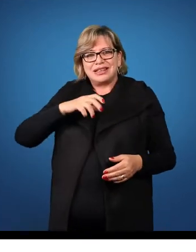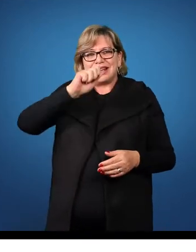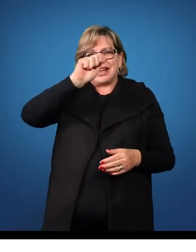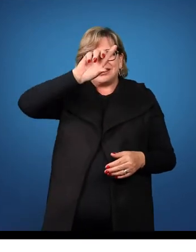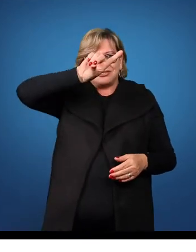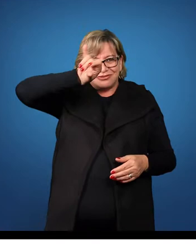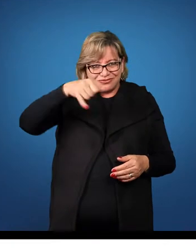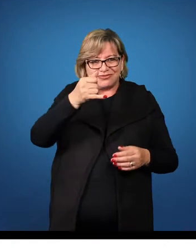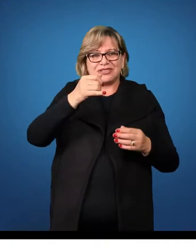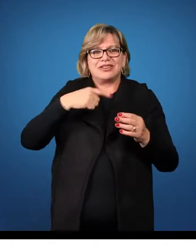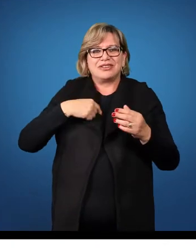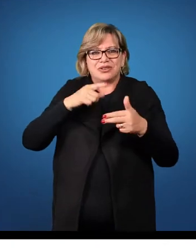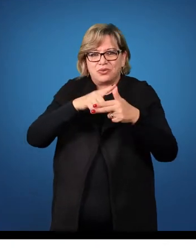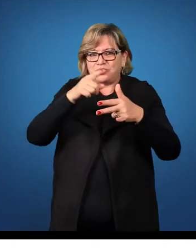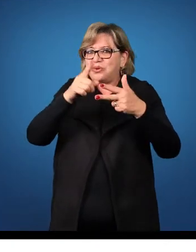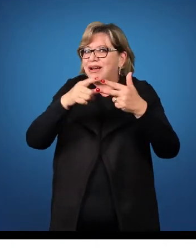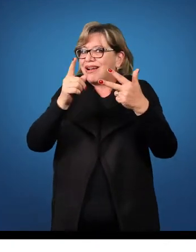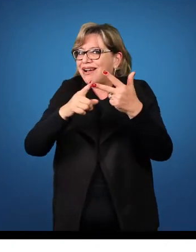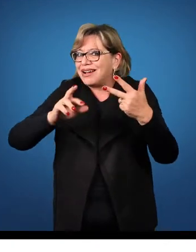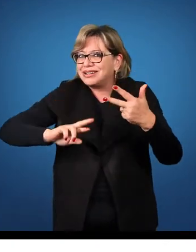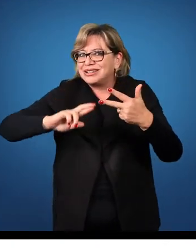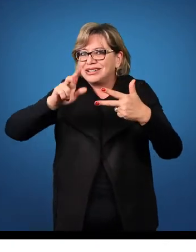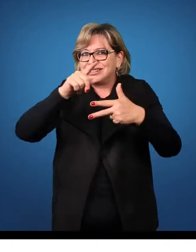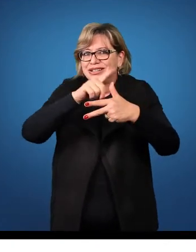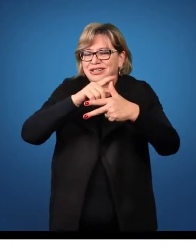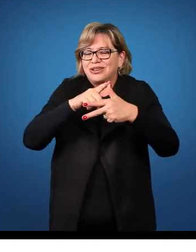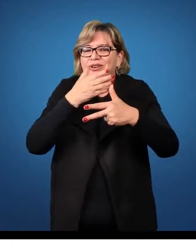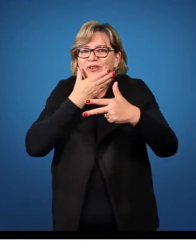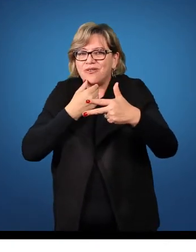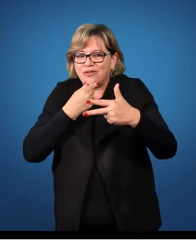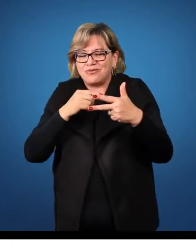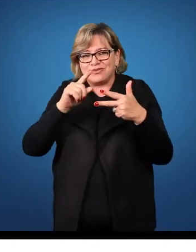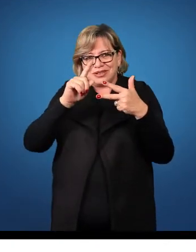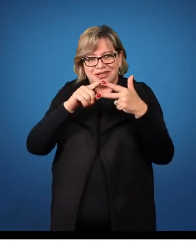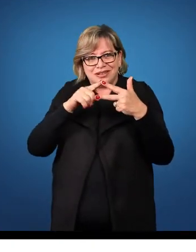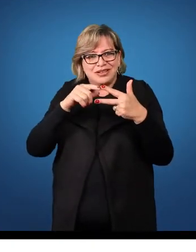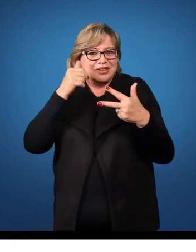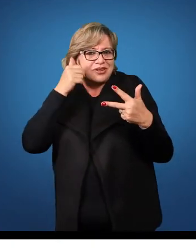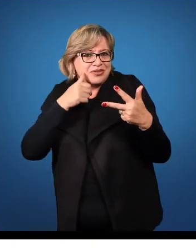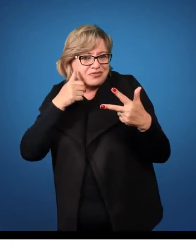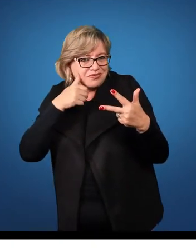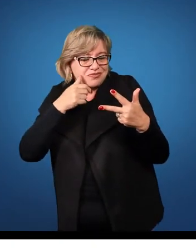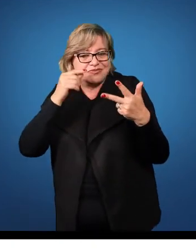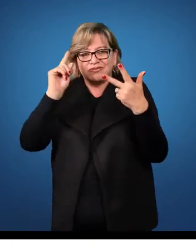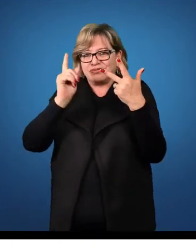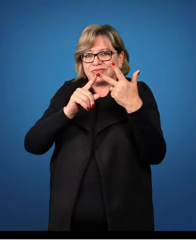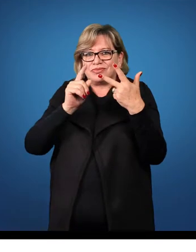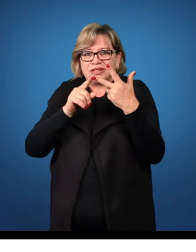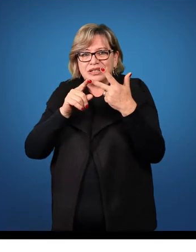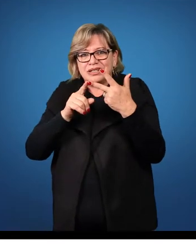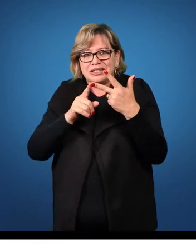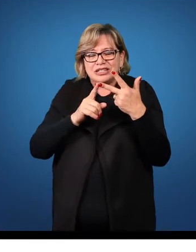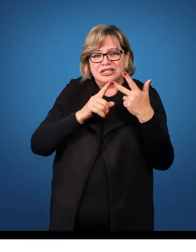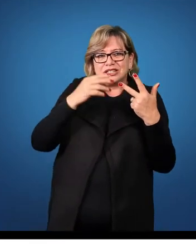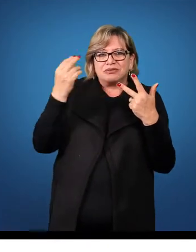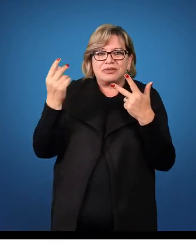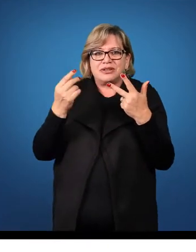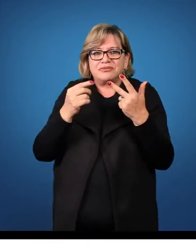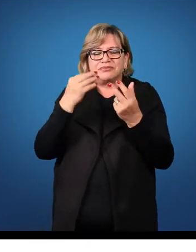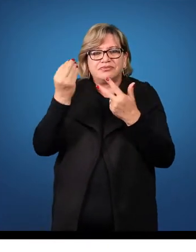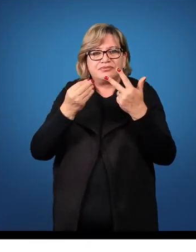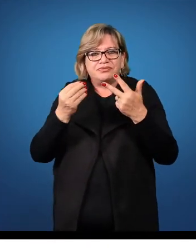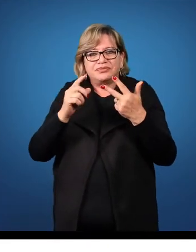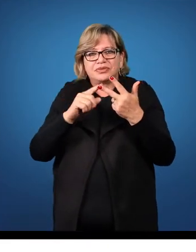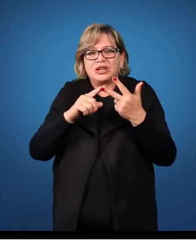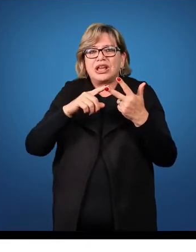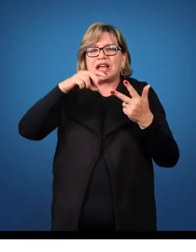assumia três formas, uma para o masculino, a outra para o feminino e outra para